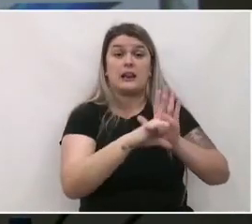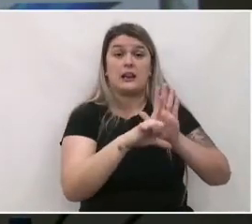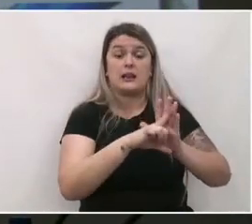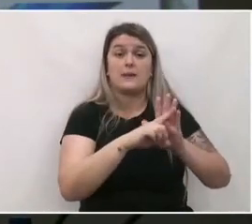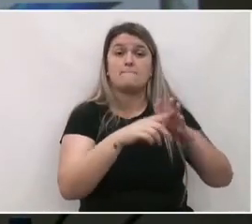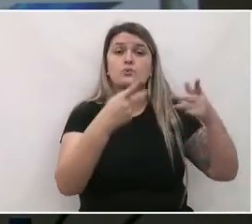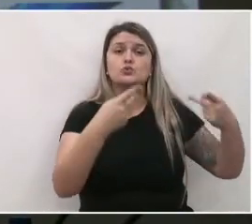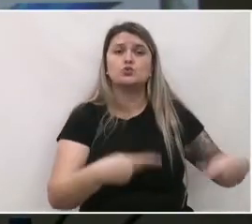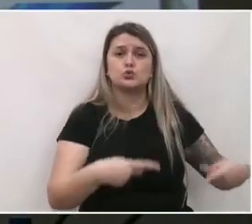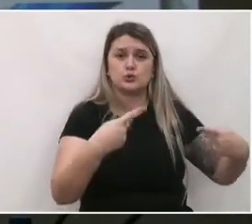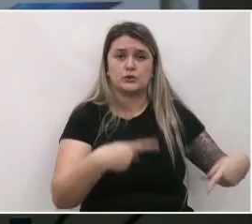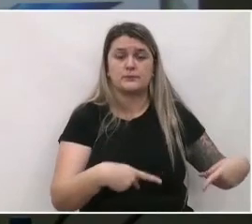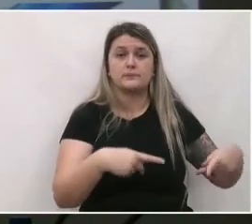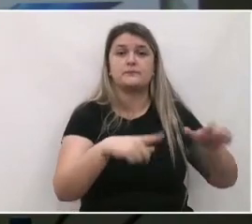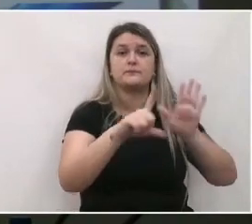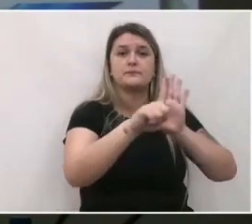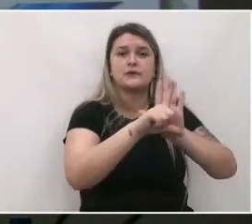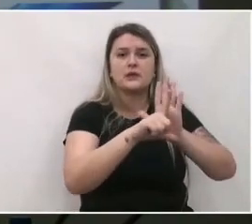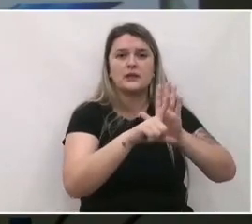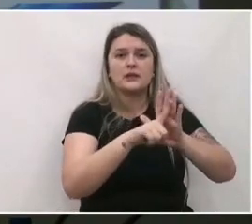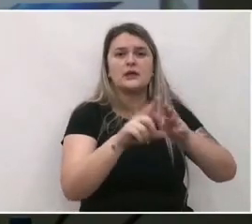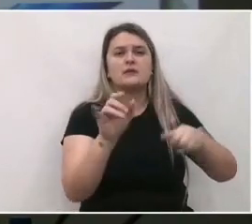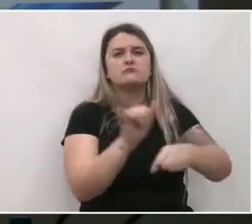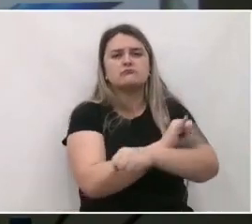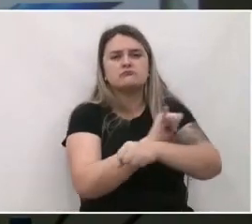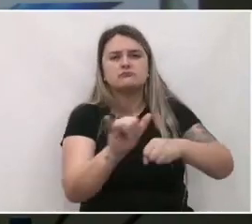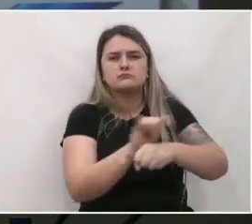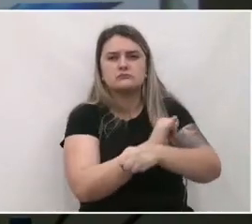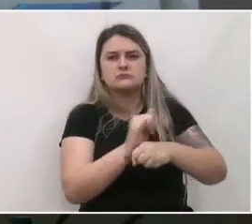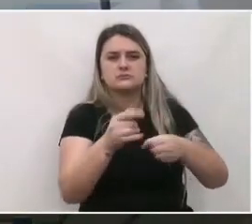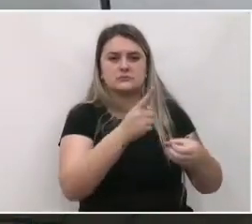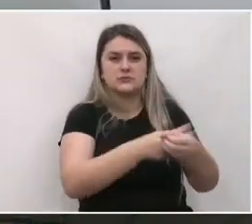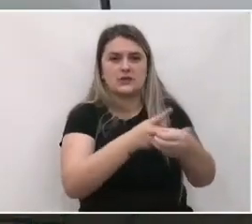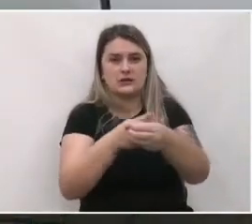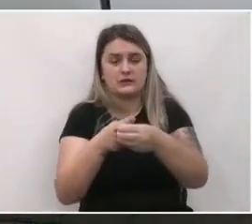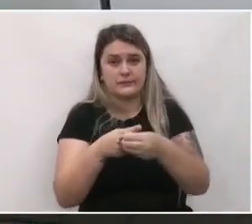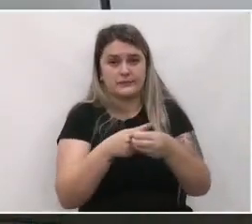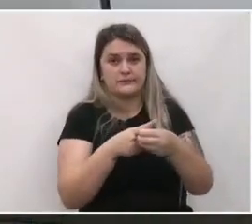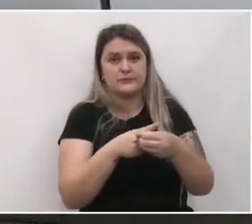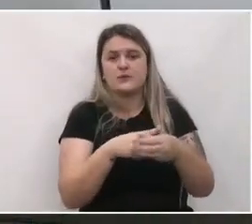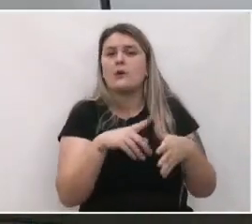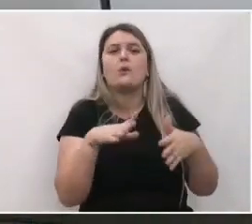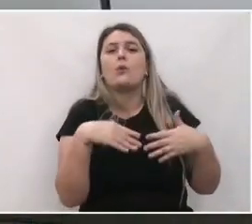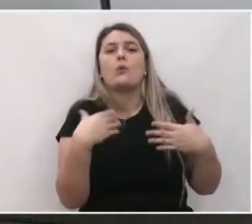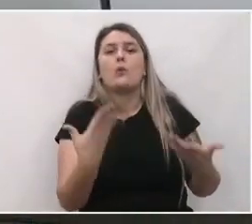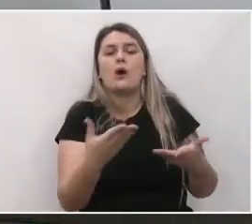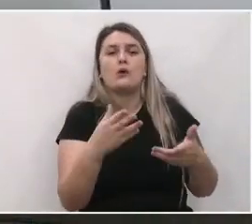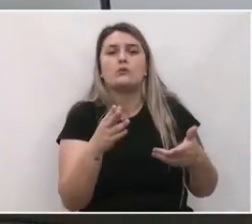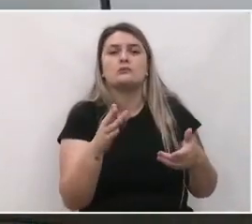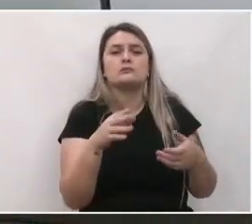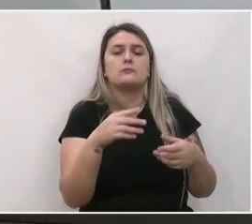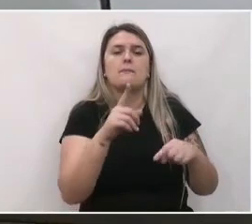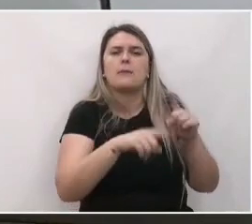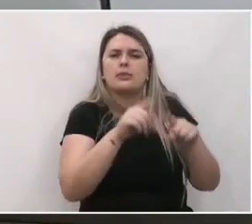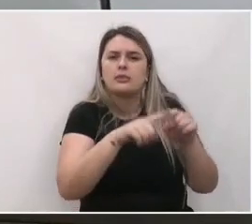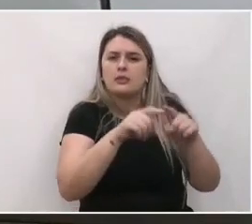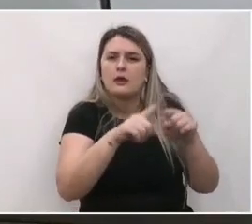e a minuta da lei de instrumentos urbanísticos, onde vai depender de quais são os instrumentos